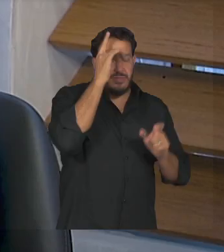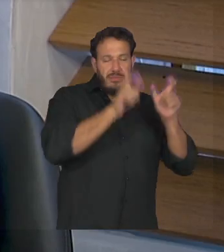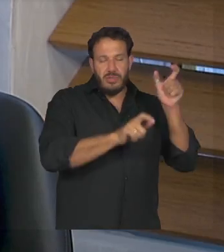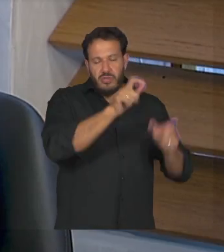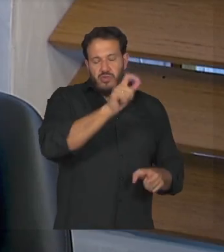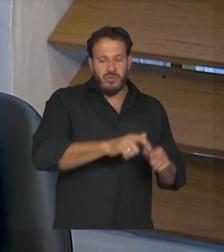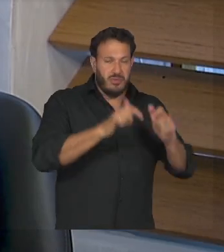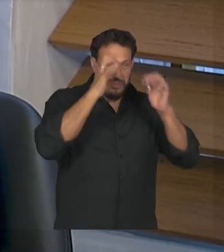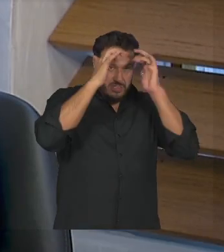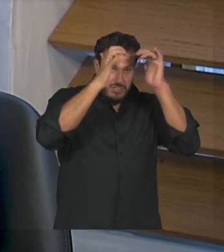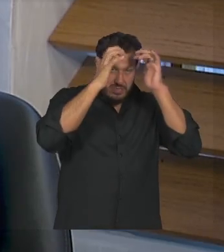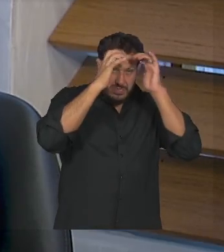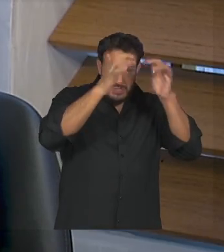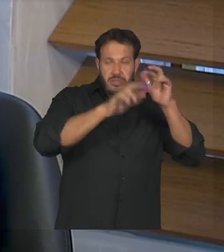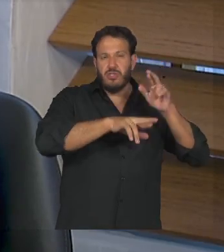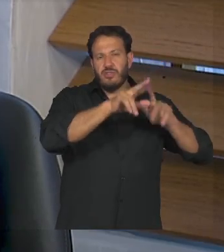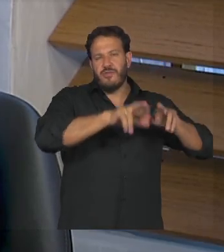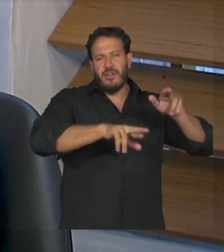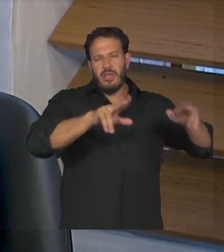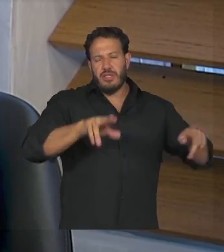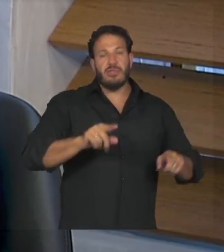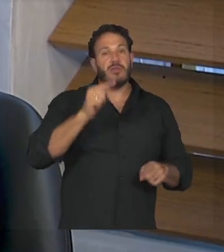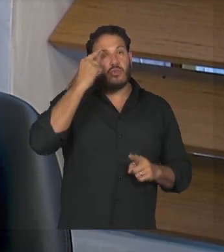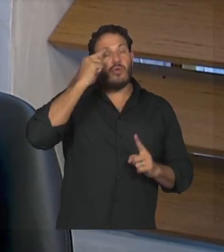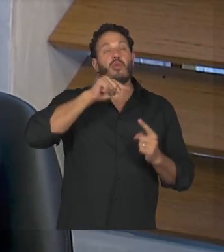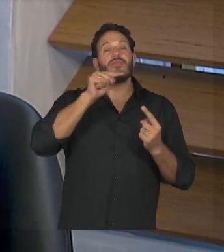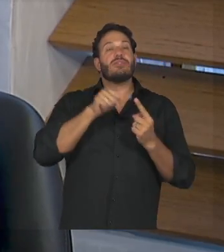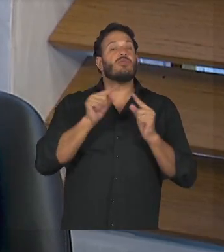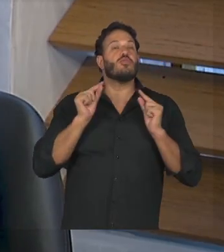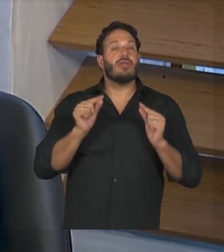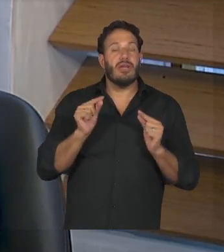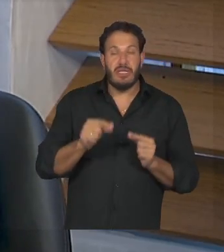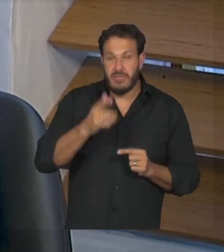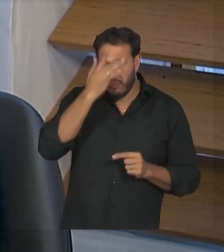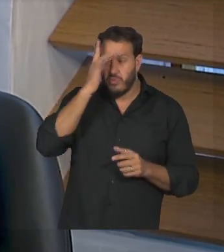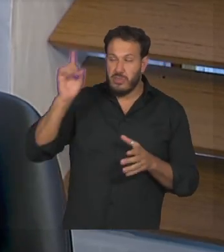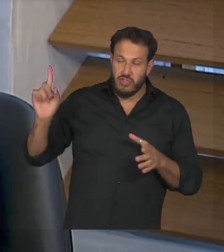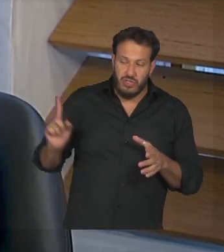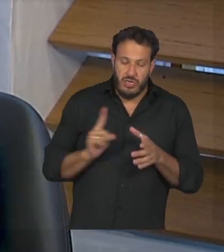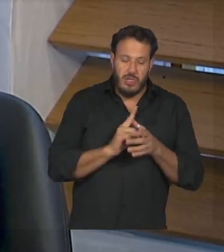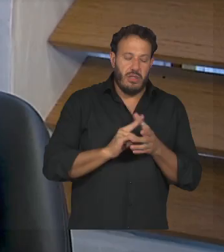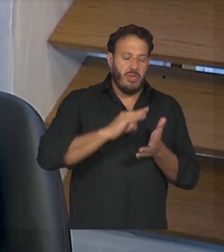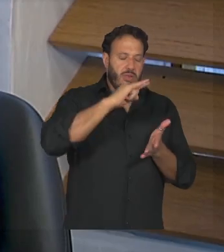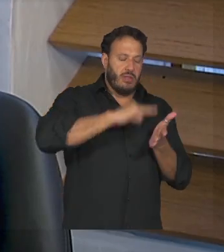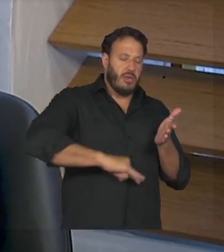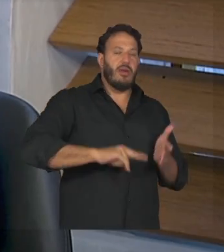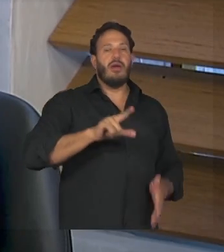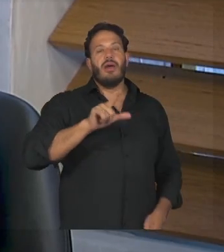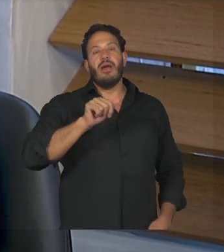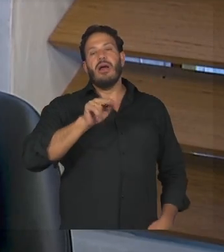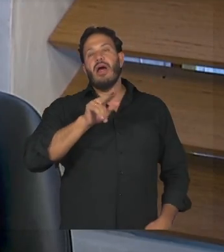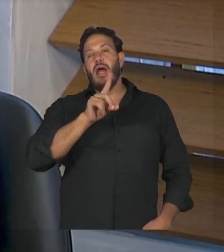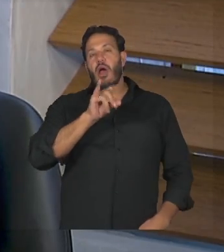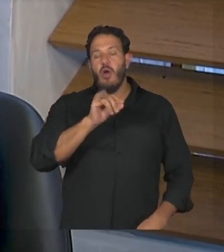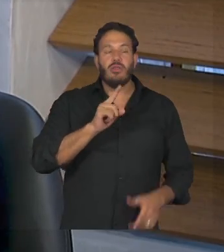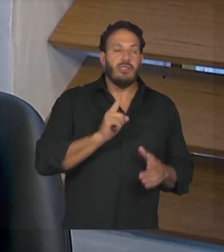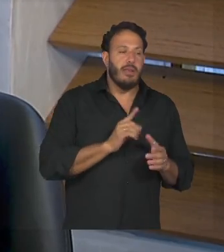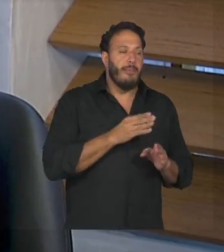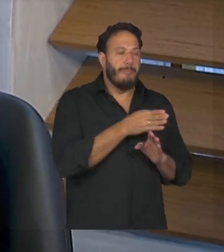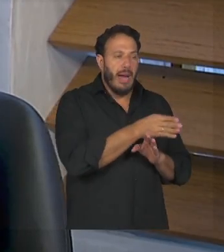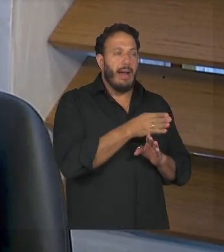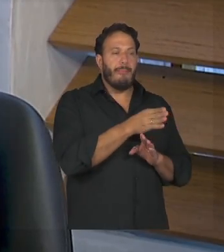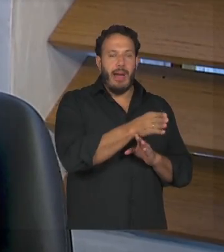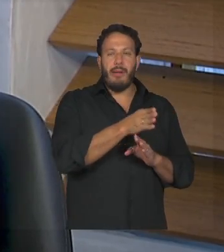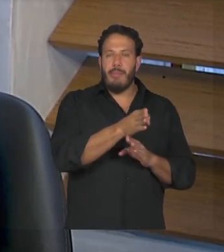e suas famílias a ideia é que as pessoas que chegam com laudo lá elas passem por essa equipe por essa